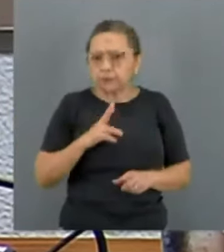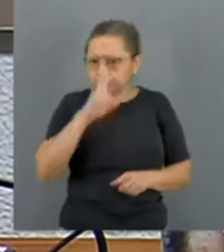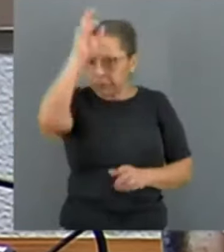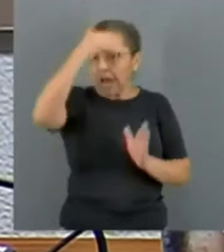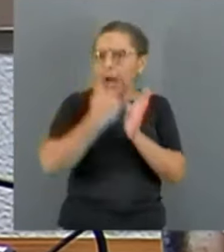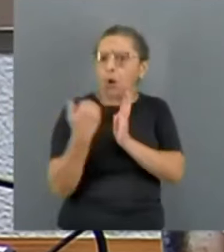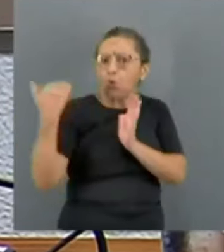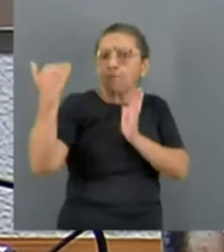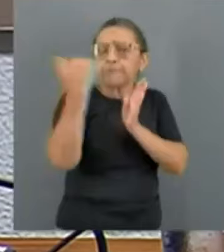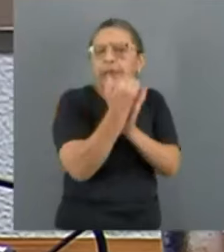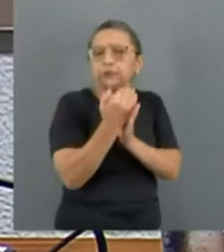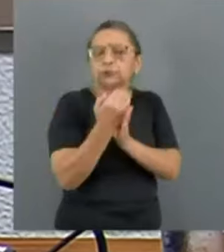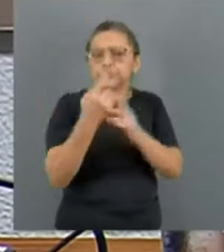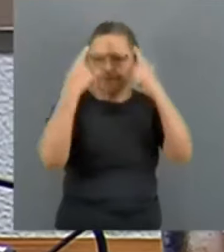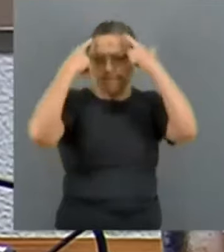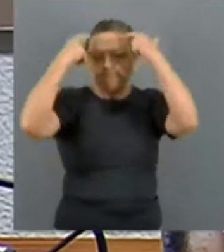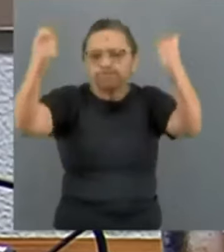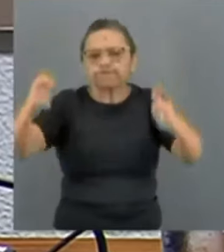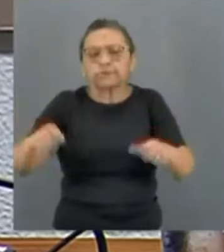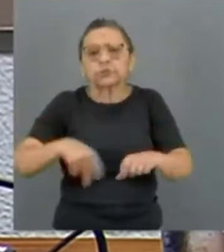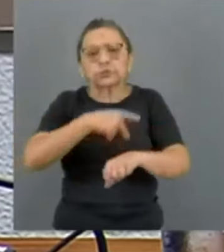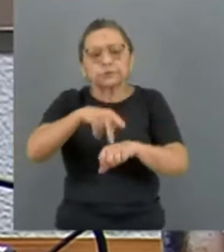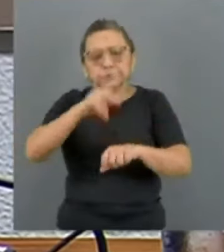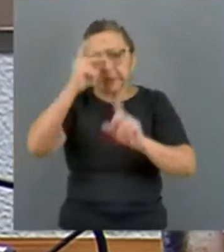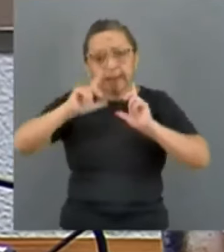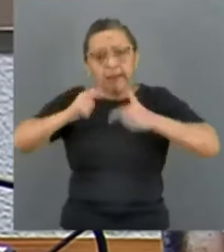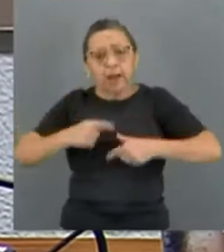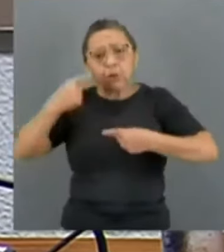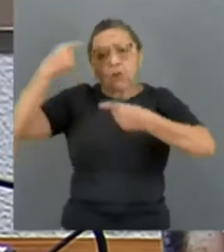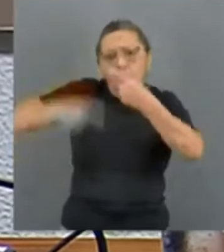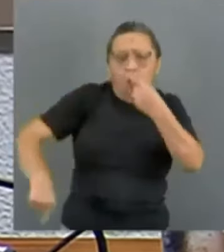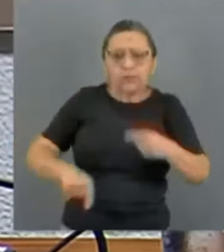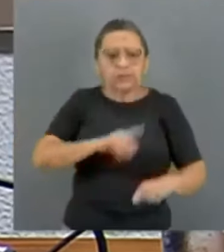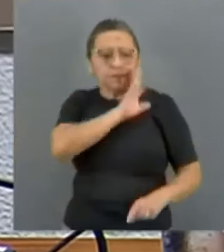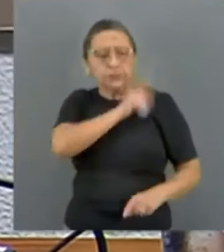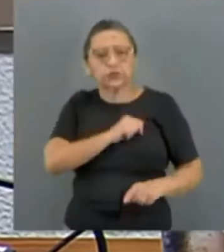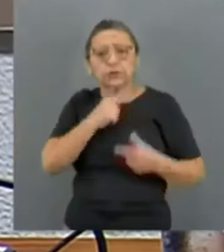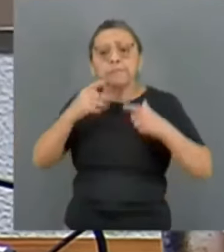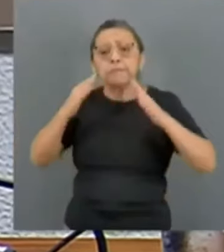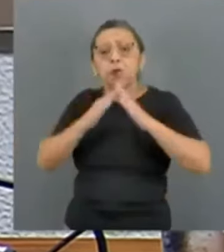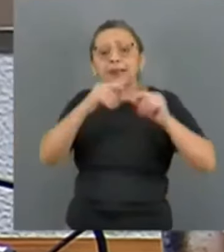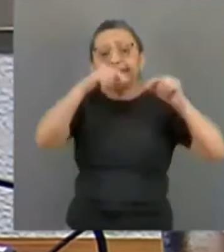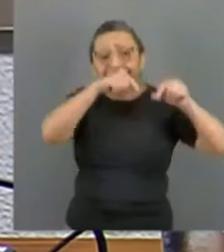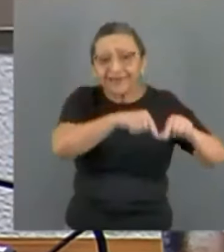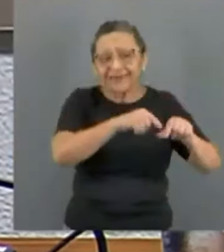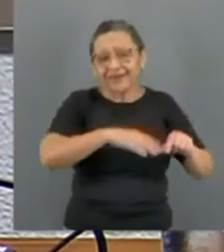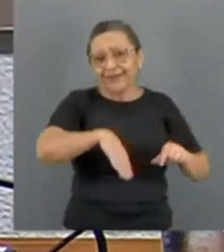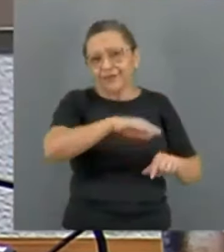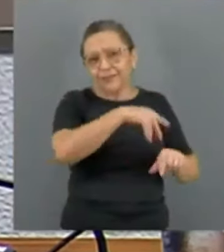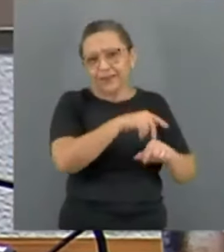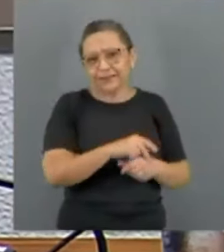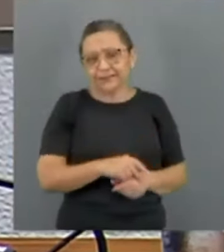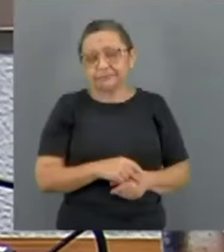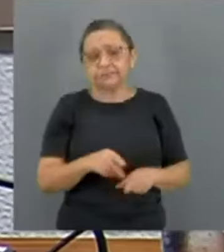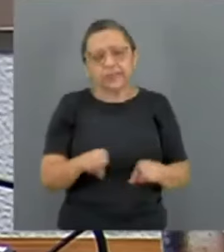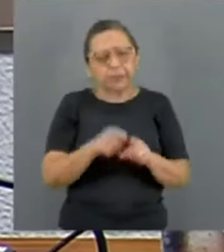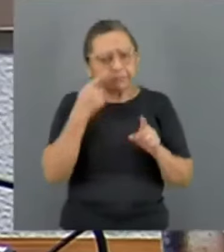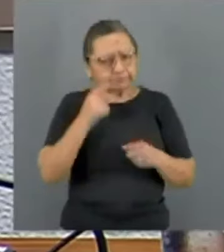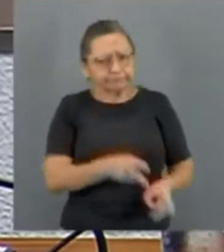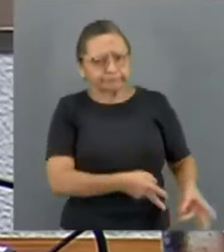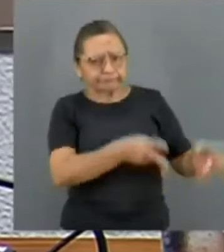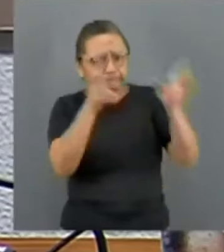de atos de violência dos colonos israelenses contra palestinos residentes nos territórios ocupados. Observou-se uma